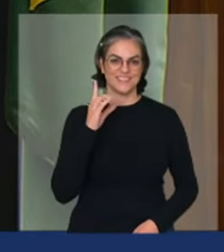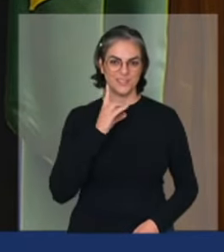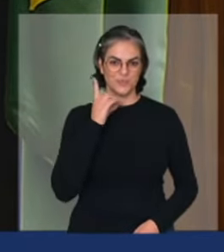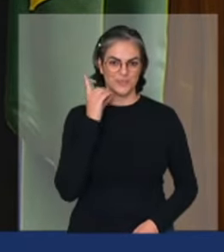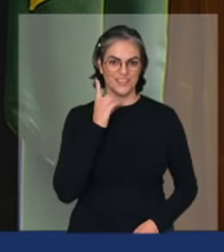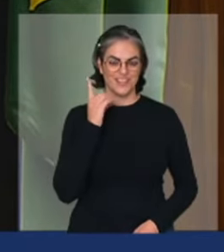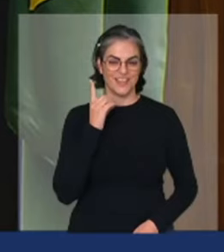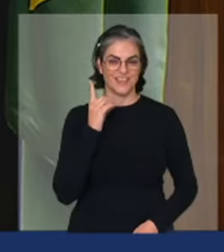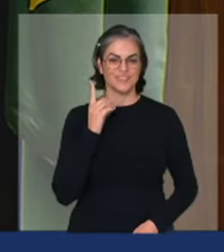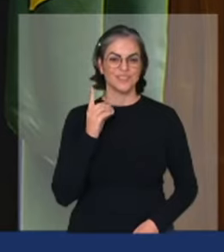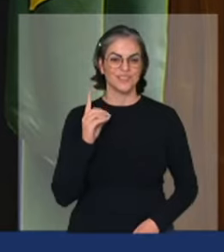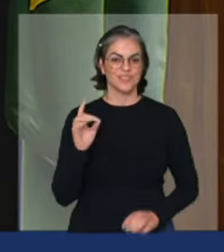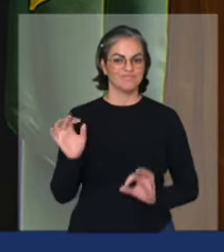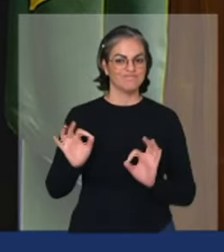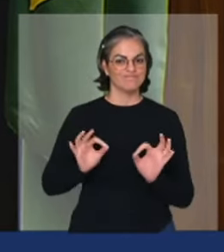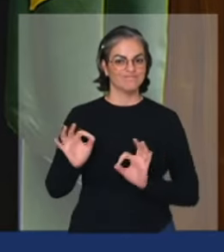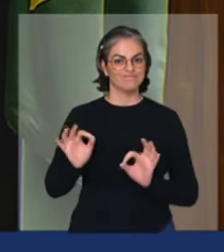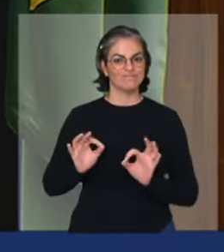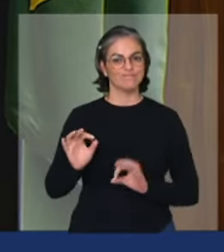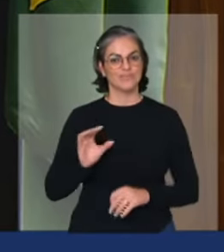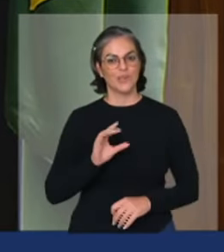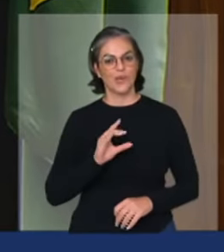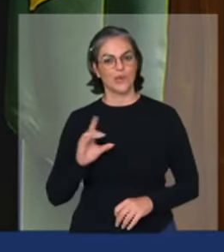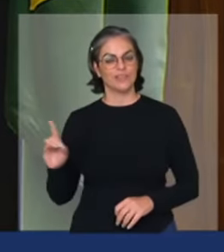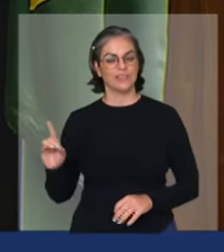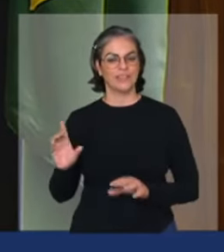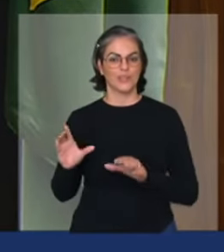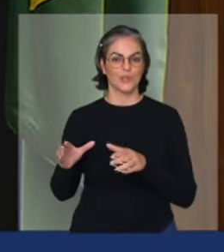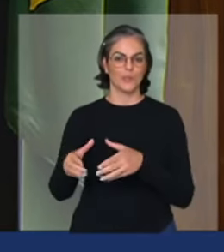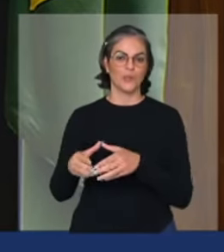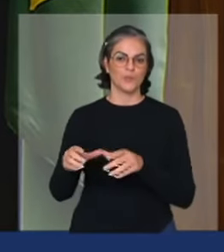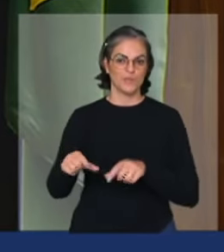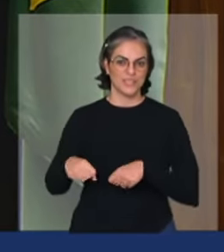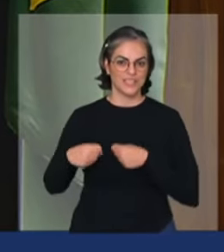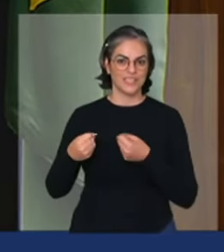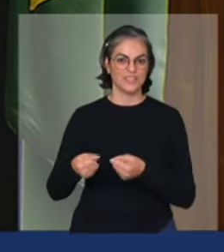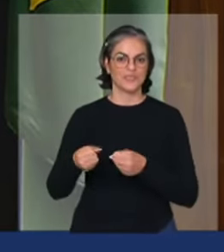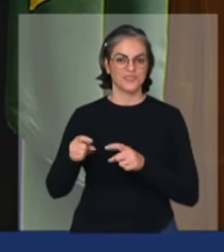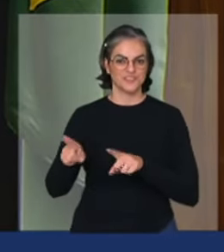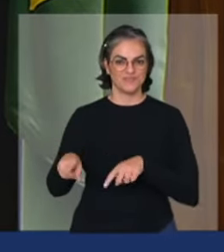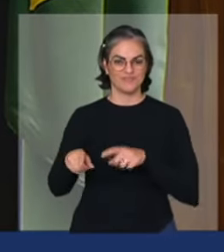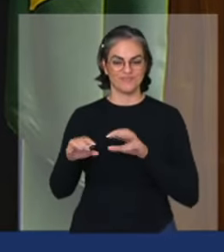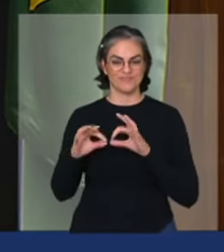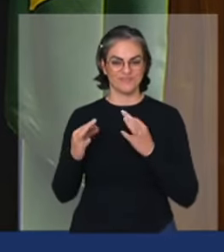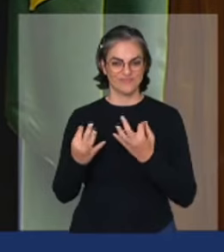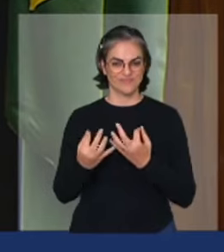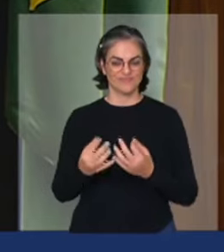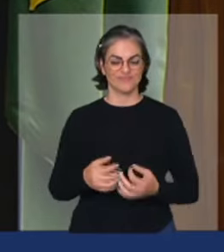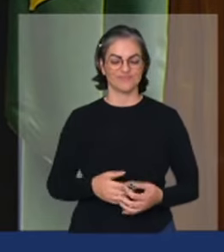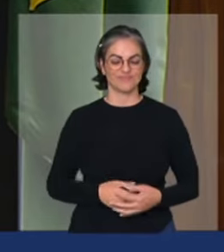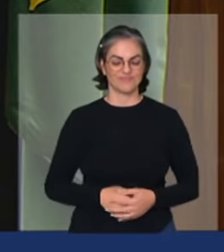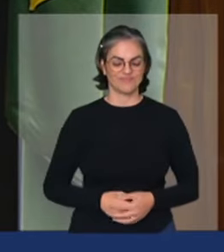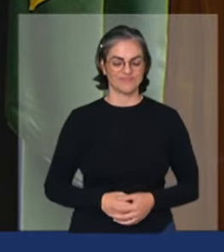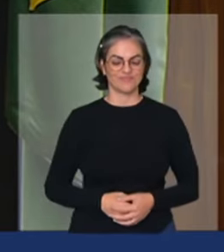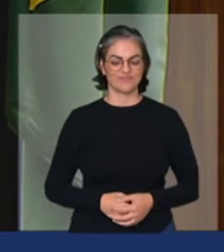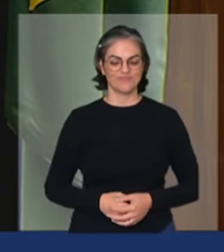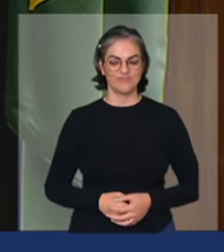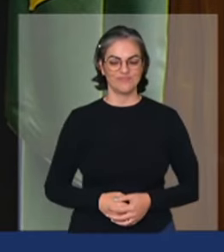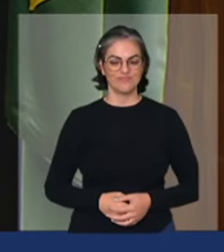coordenam a frente parlamentar em defesa da agricultura familiar eu quero cumprimentar todos